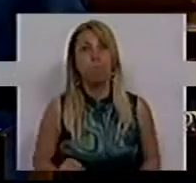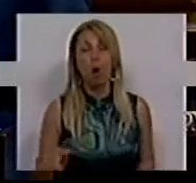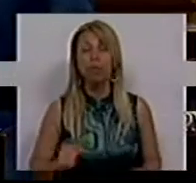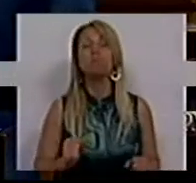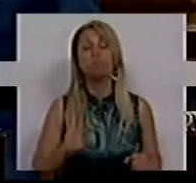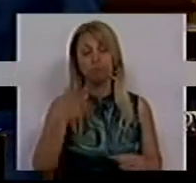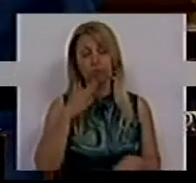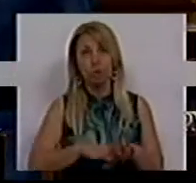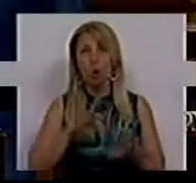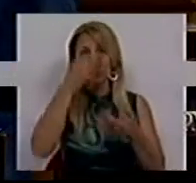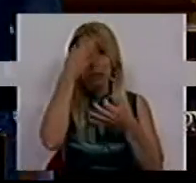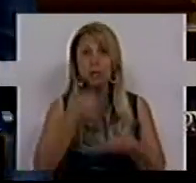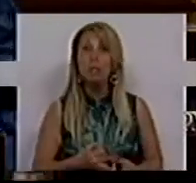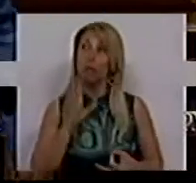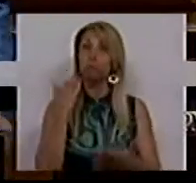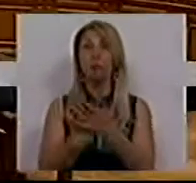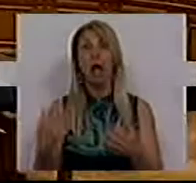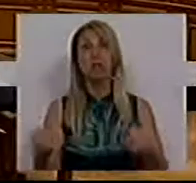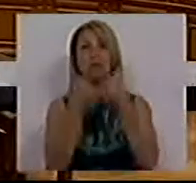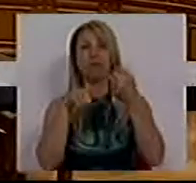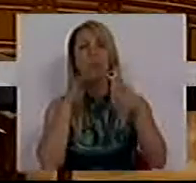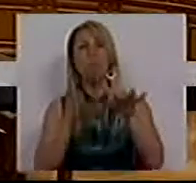a seriedade, trouxemos esse repte ao Parlamento. Disse.